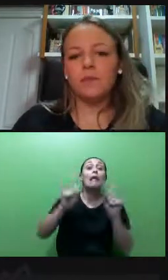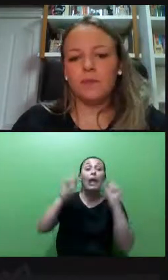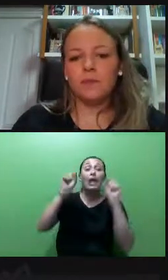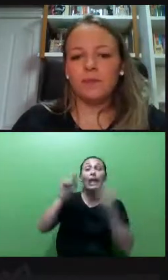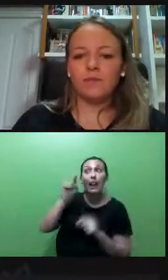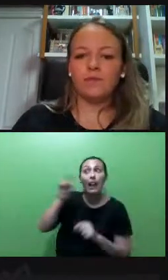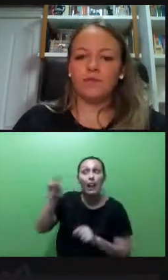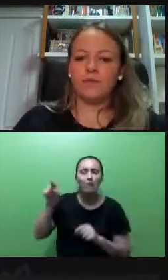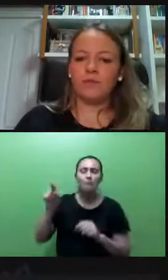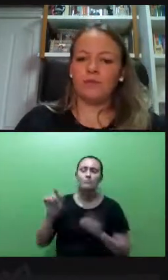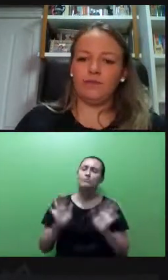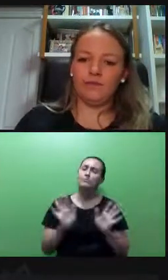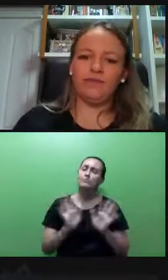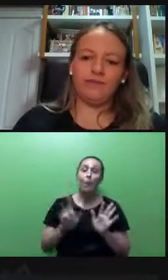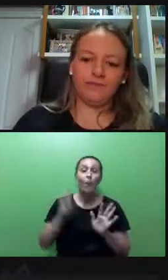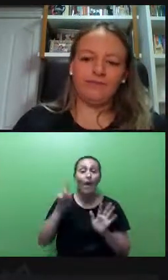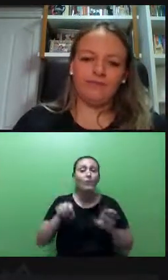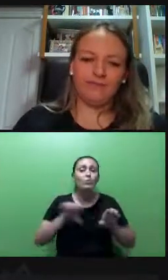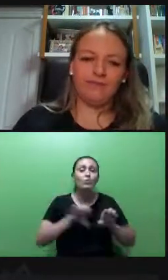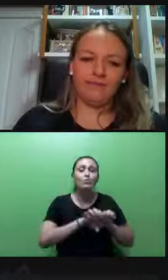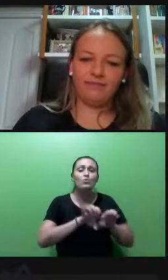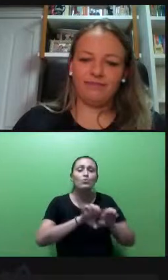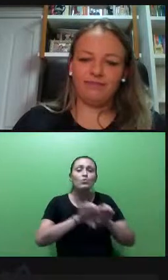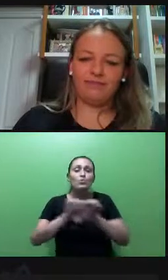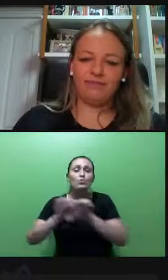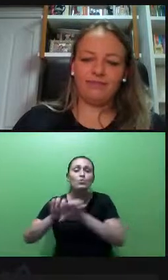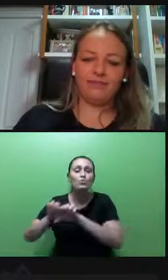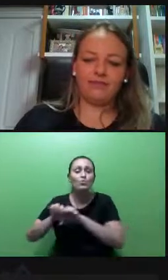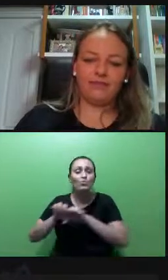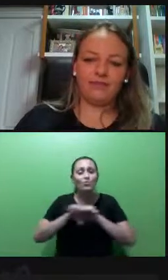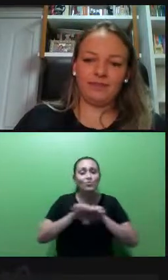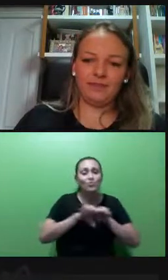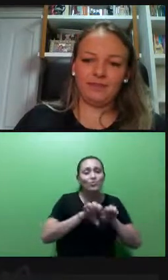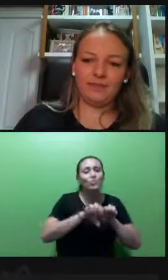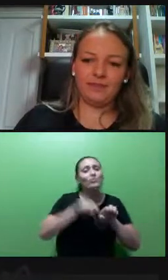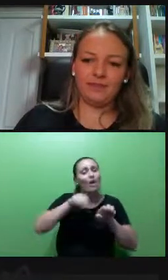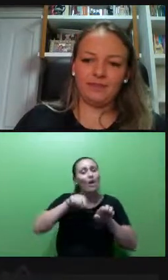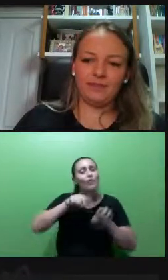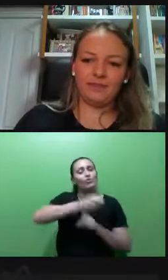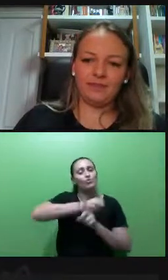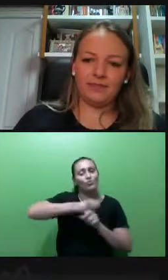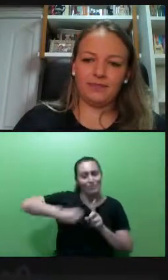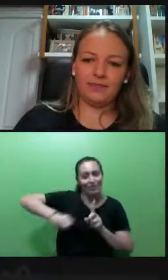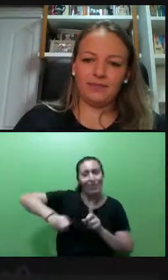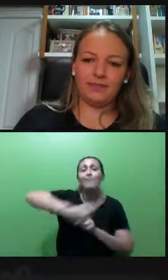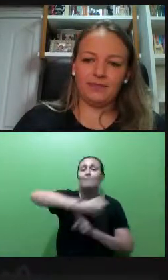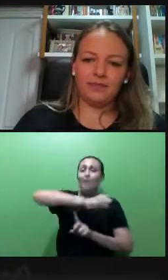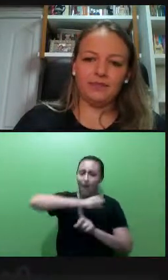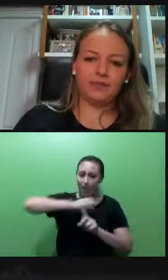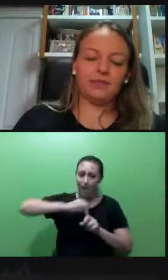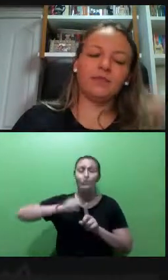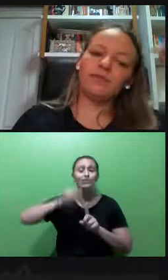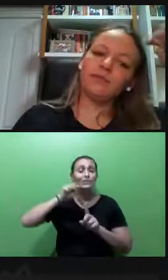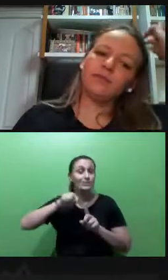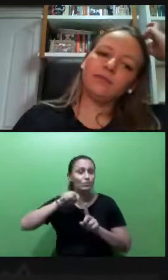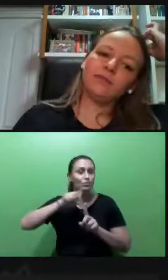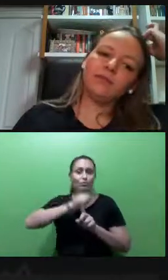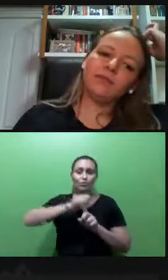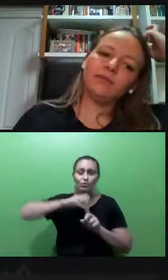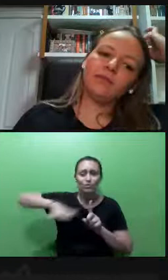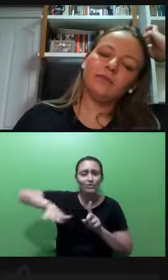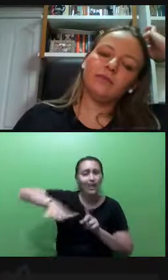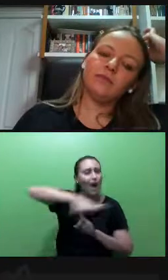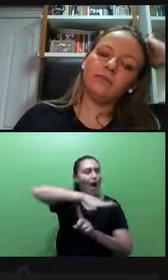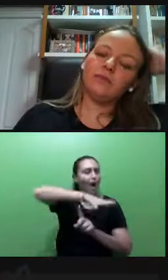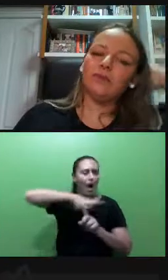questão estrutural. Então, estamos falando de uma questão que estruturalmente faz com que, é uma situação social,